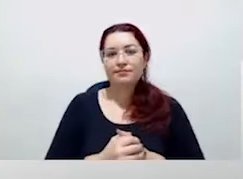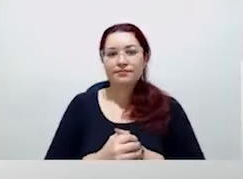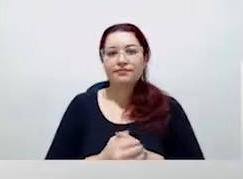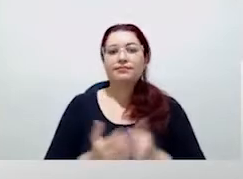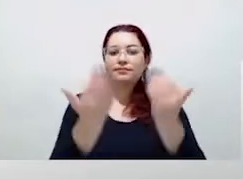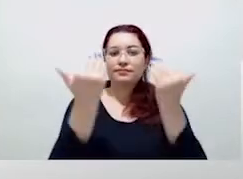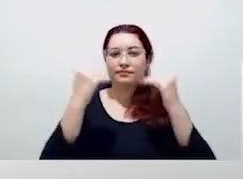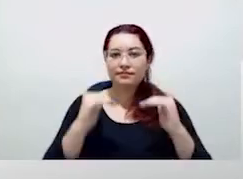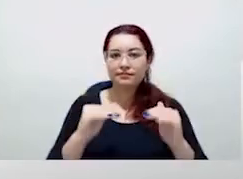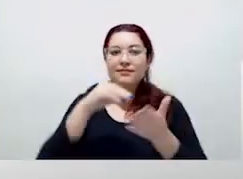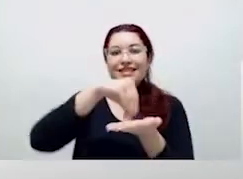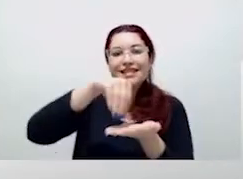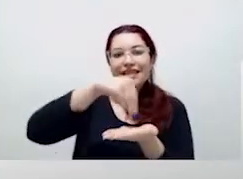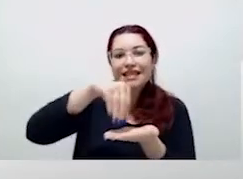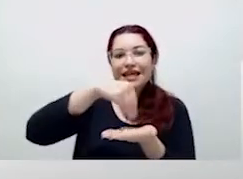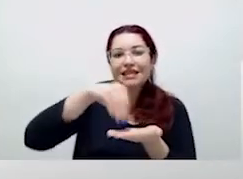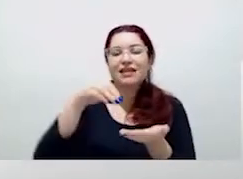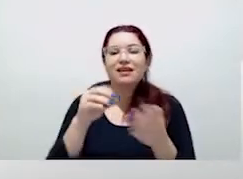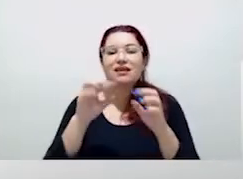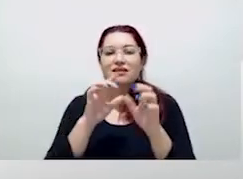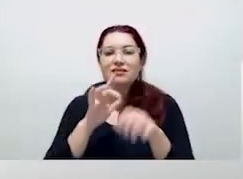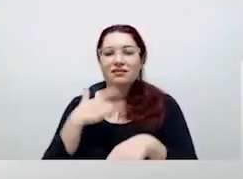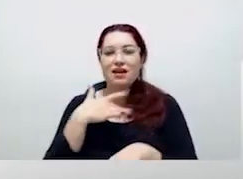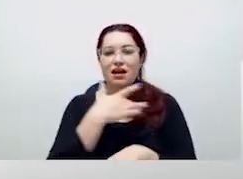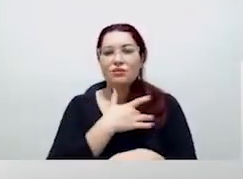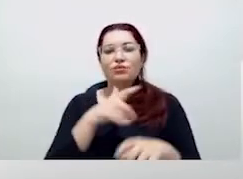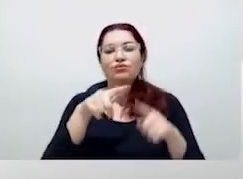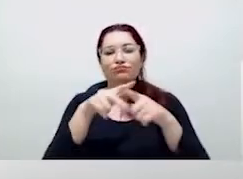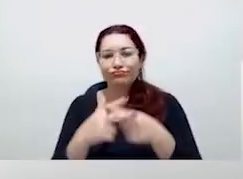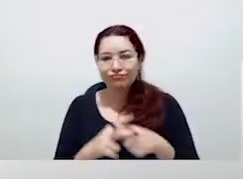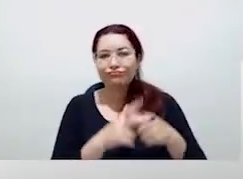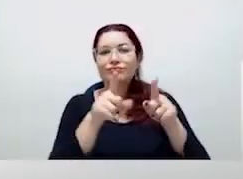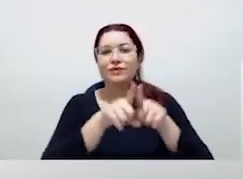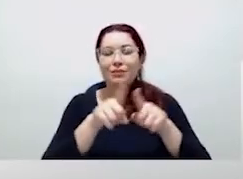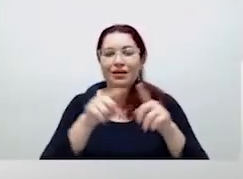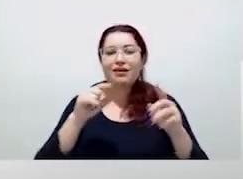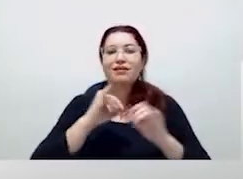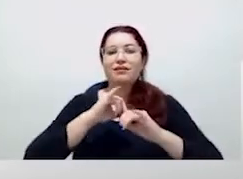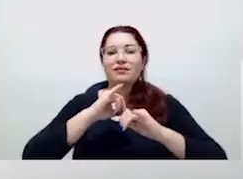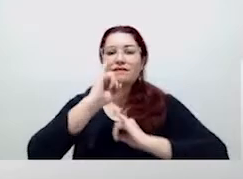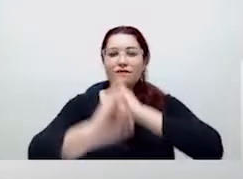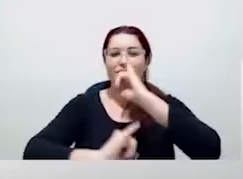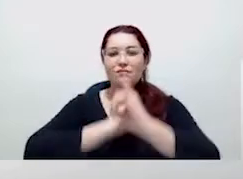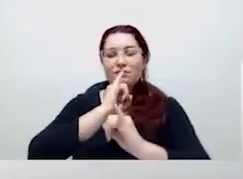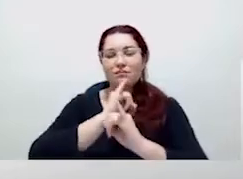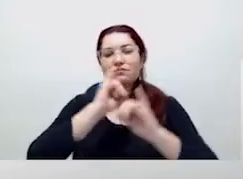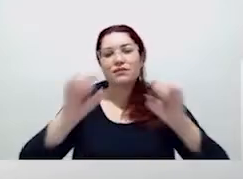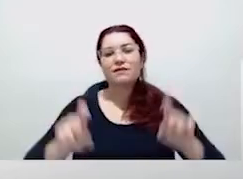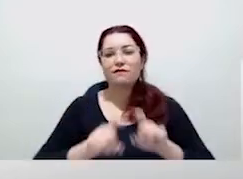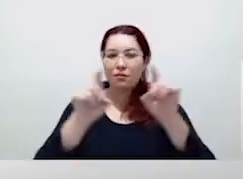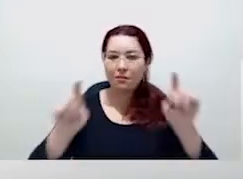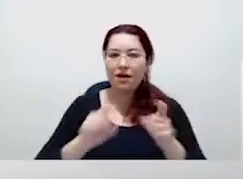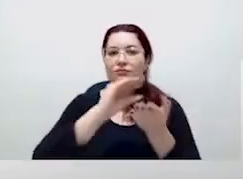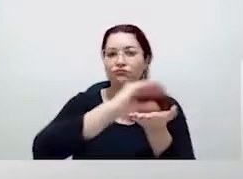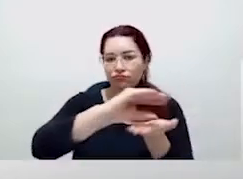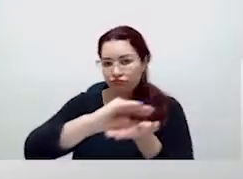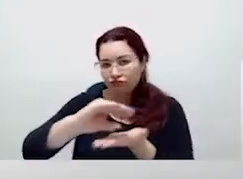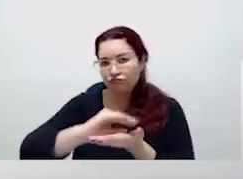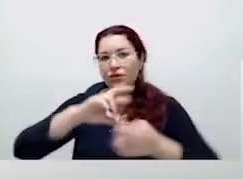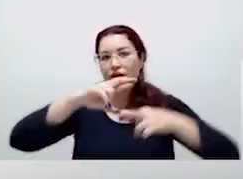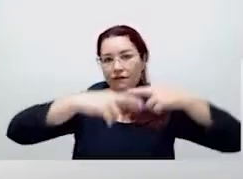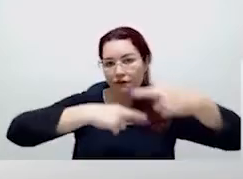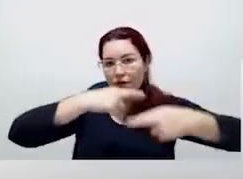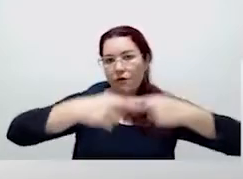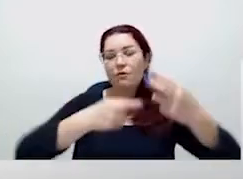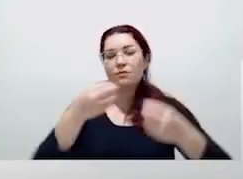vai ser qualificada, equipamentos de informática, renovação da frota de veículos, vão receber 20 milhões de reais em investimentos. E a